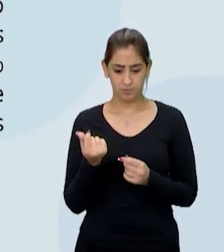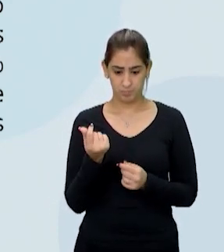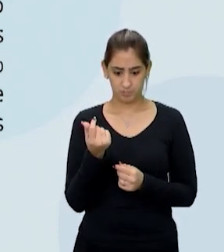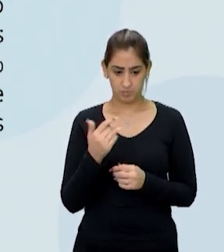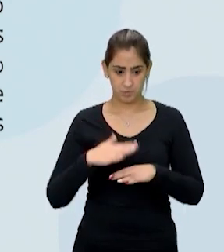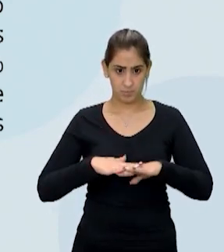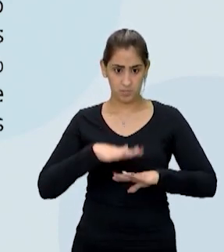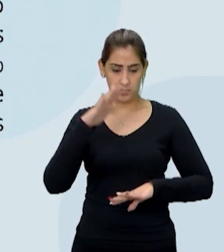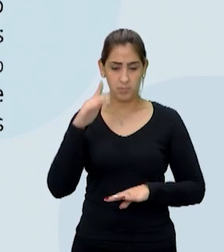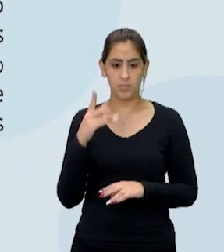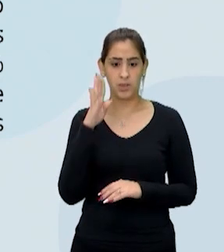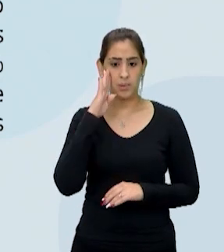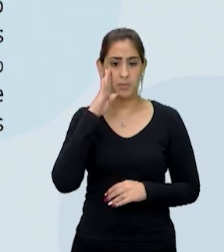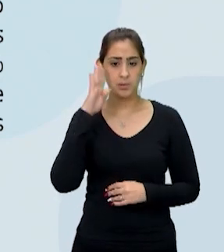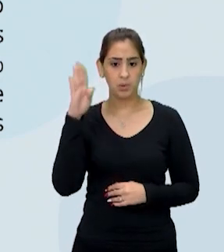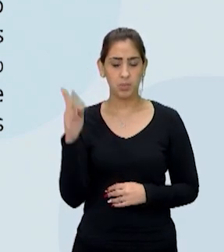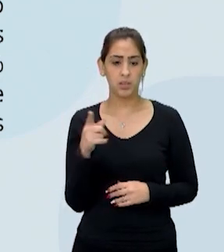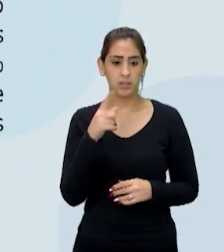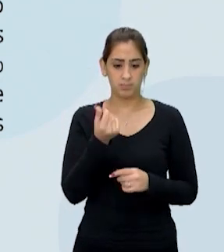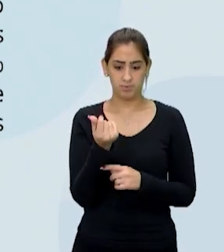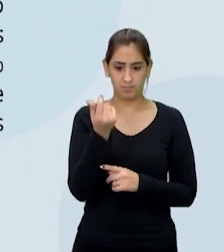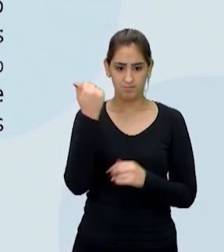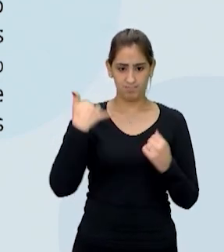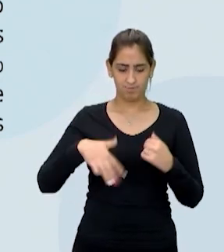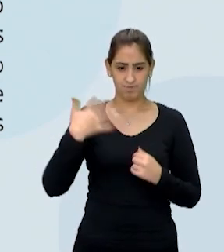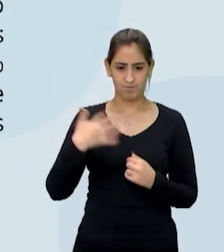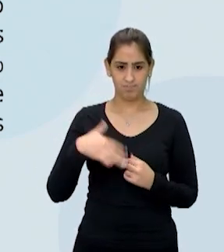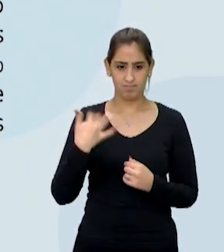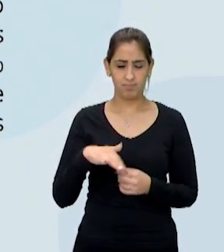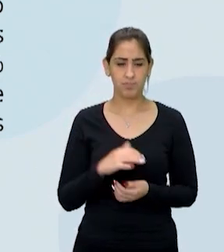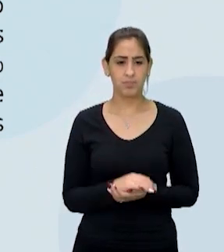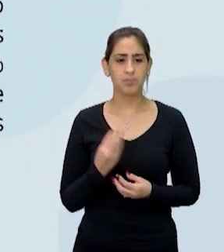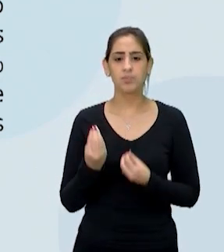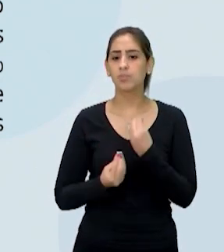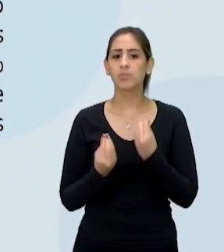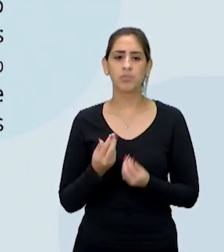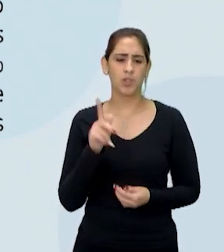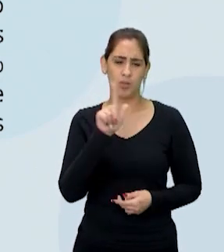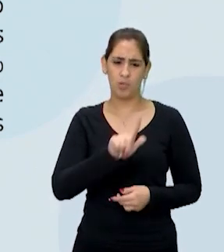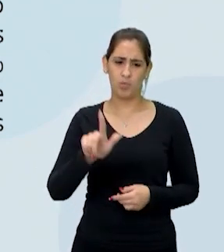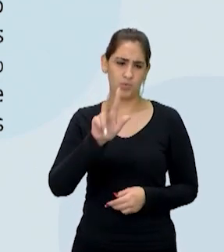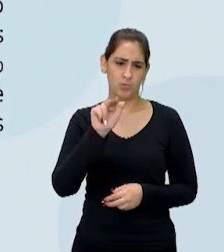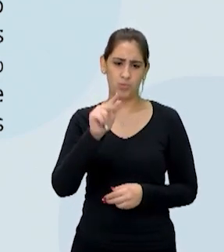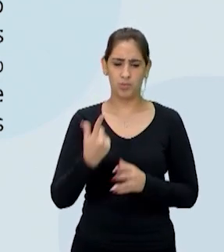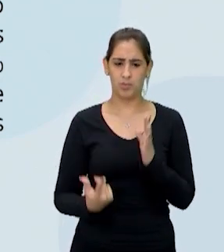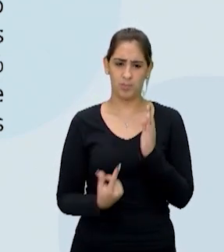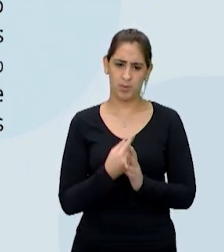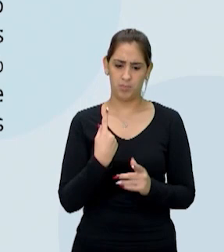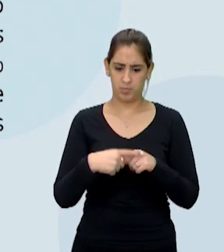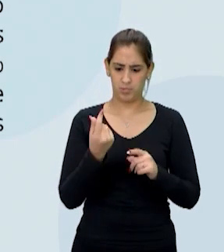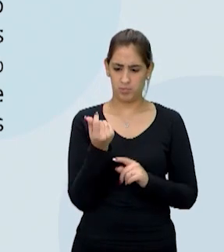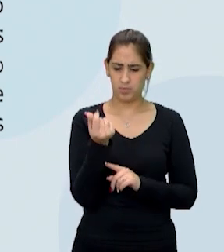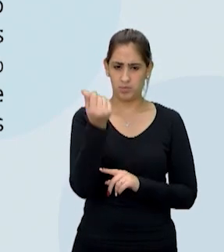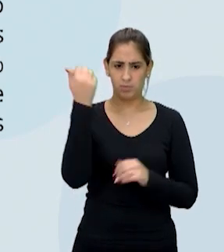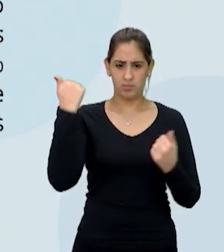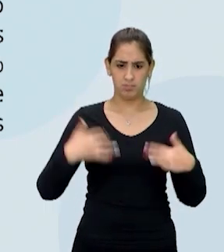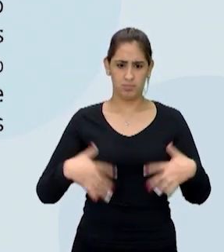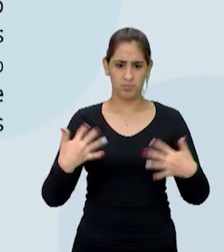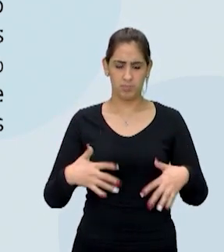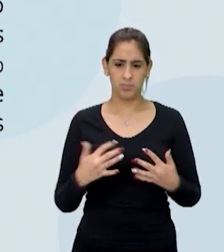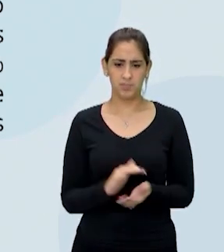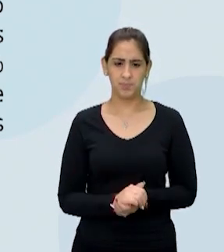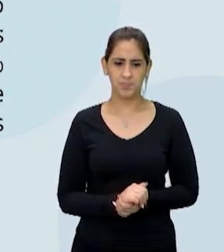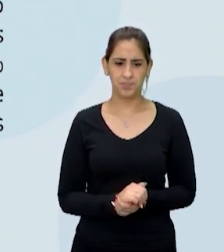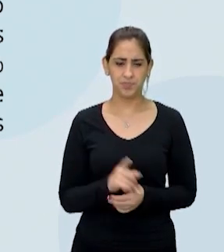altos, principalmente se os preços estiverem nas alturas, aí é que não vai comprar mesmo. Eu estou ressaltando. Se eu tirasse esse